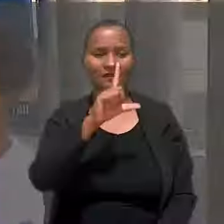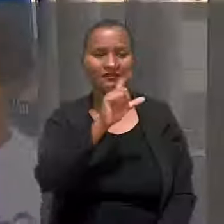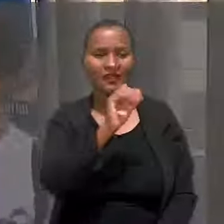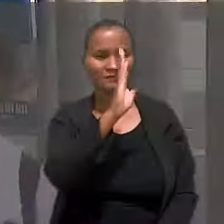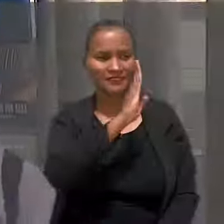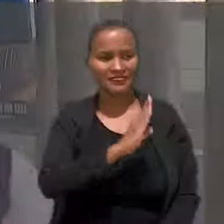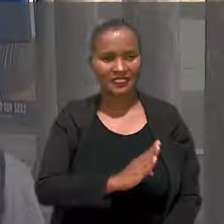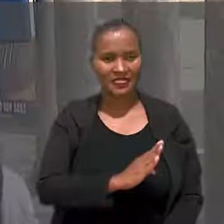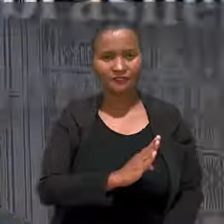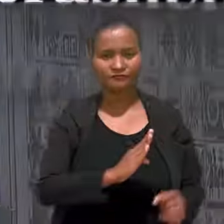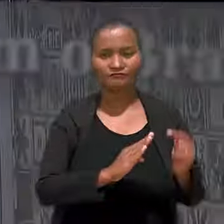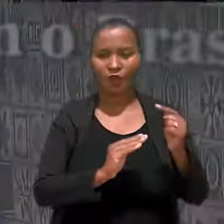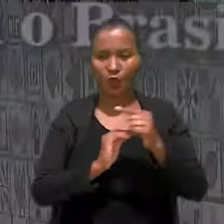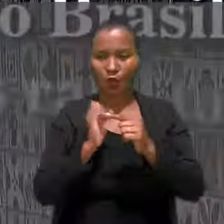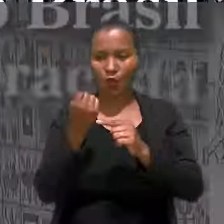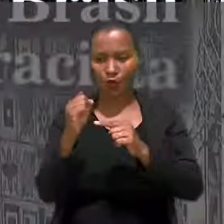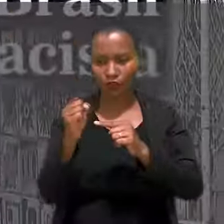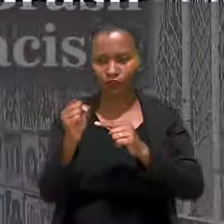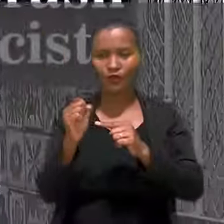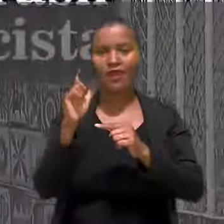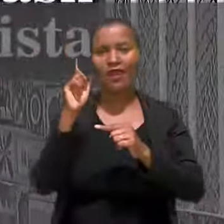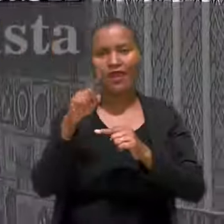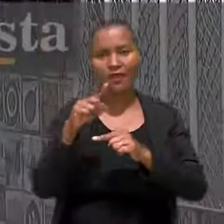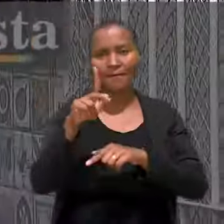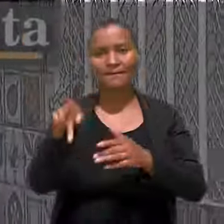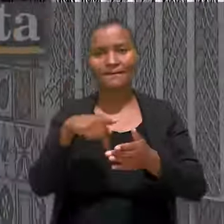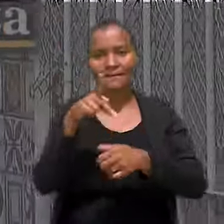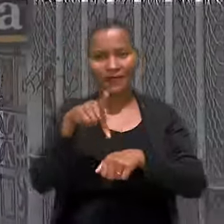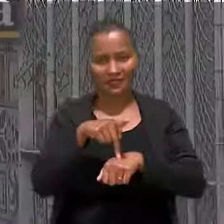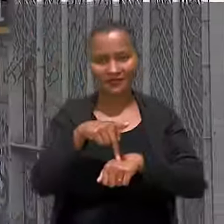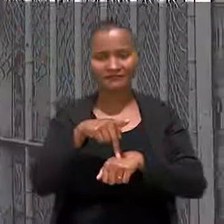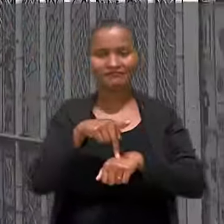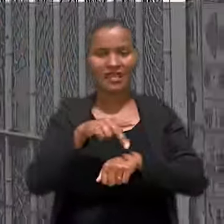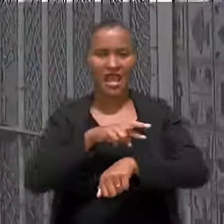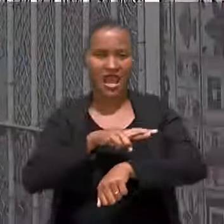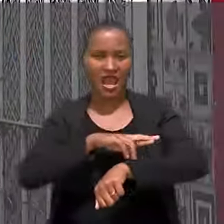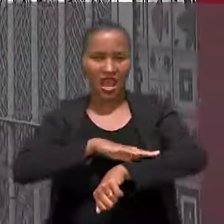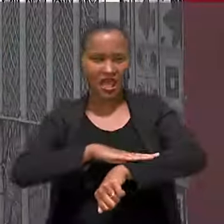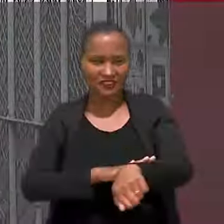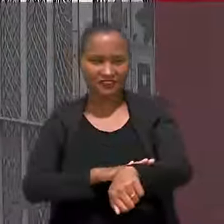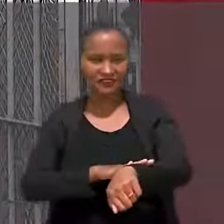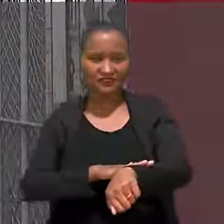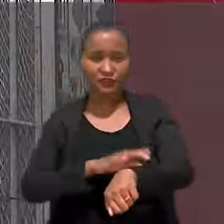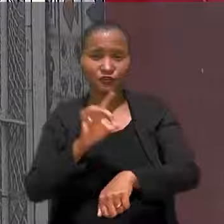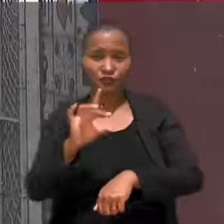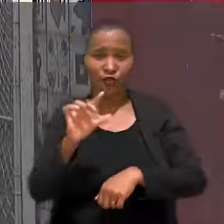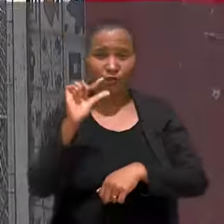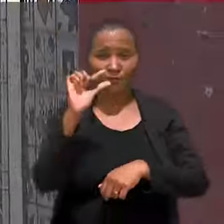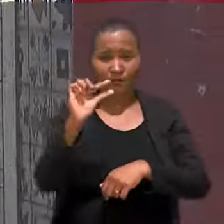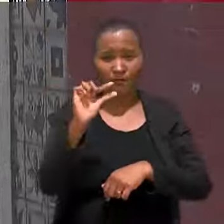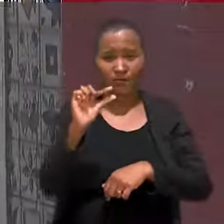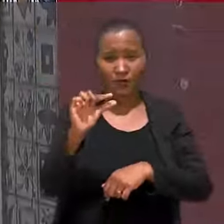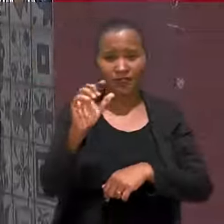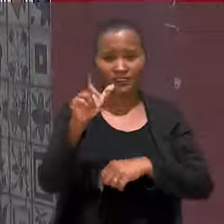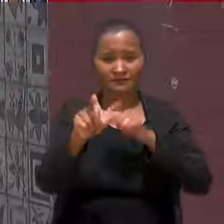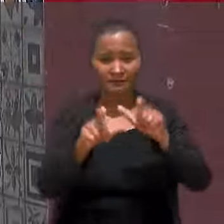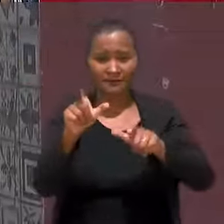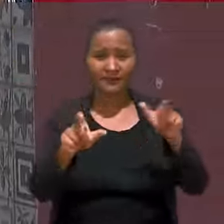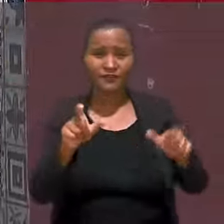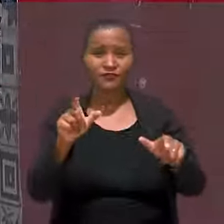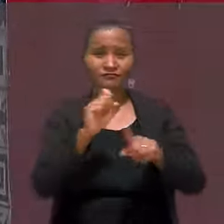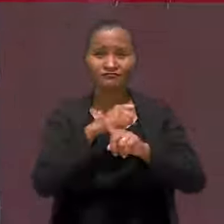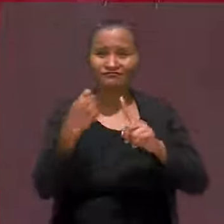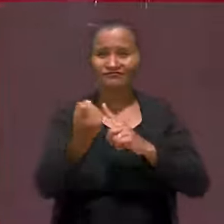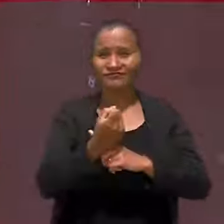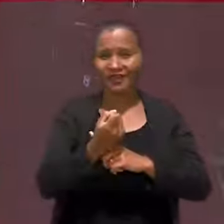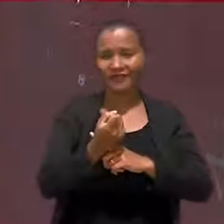Para oito em cada dez brasileiros, o Brasil é um país racista. Apesar de só uma pequena parcela da nossa sociedade